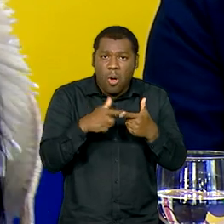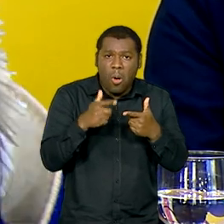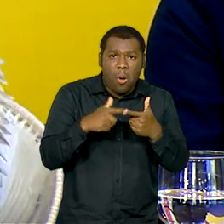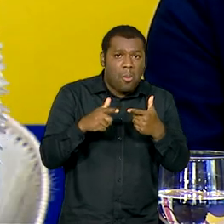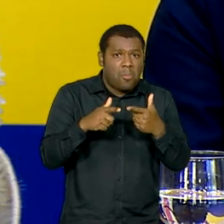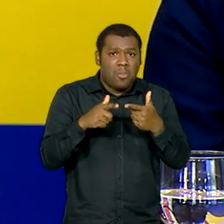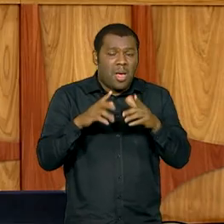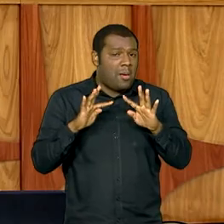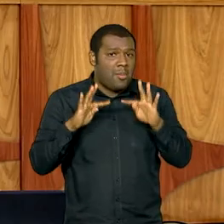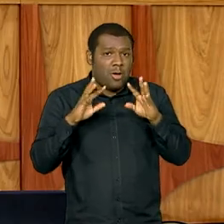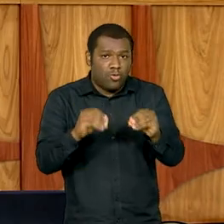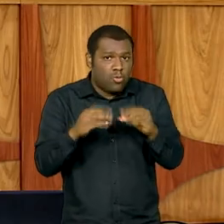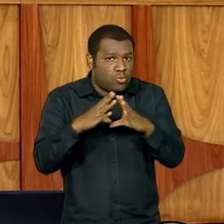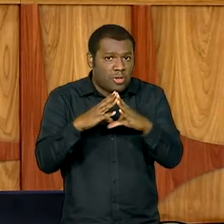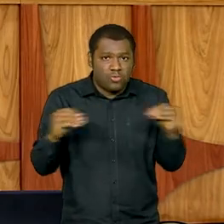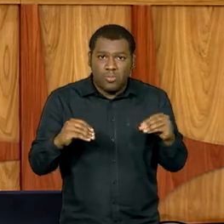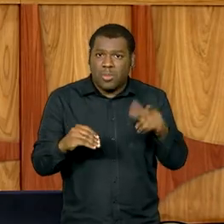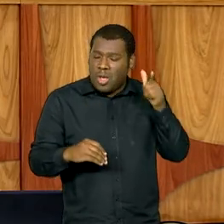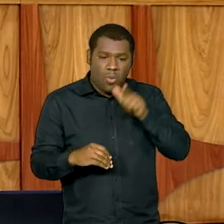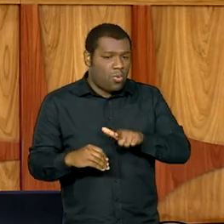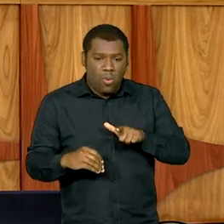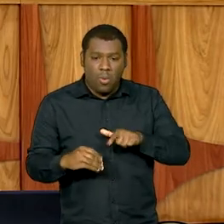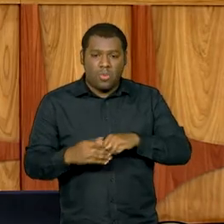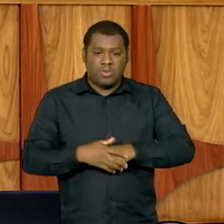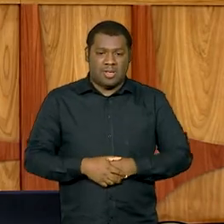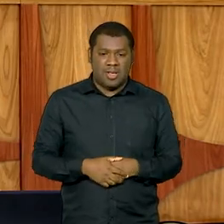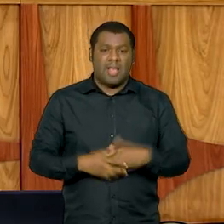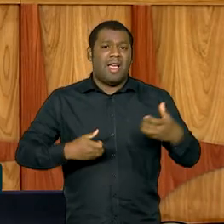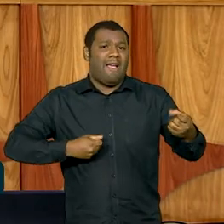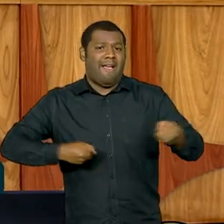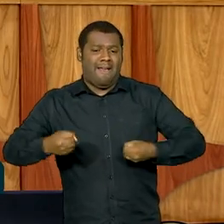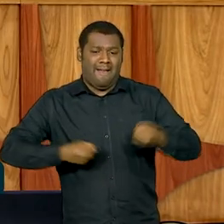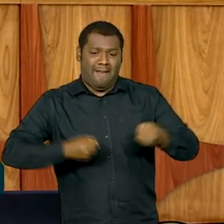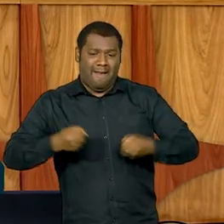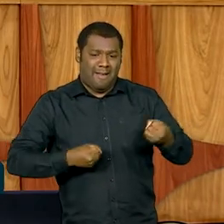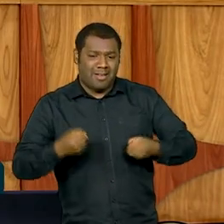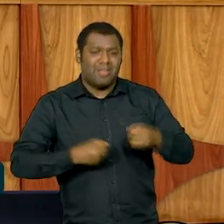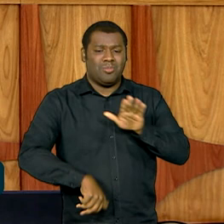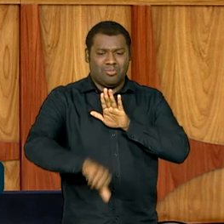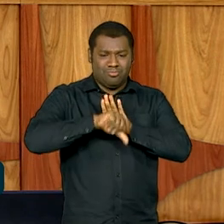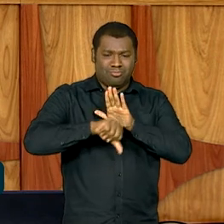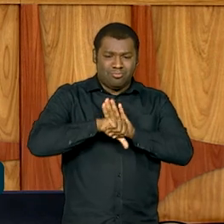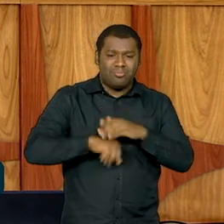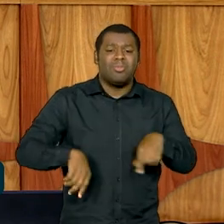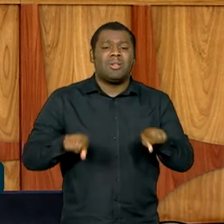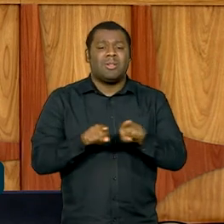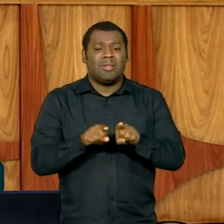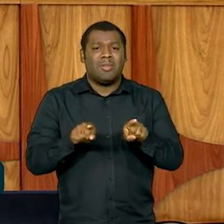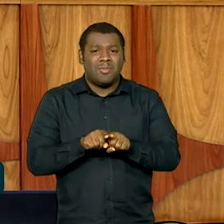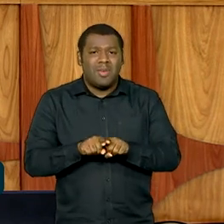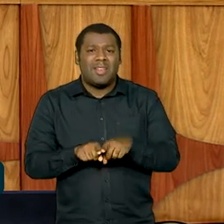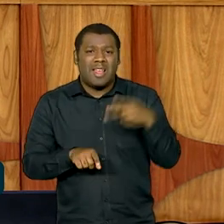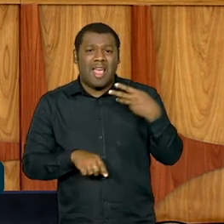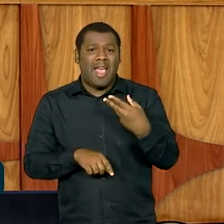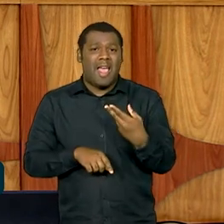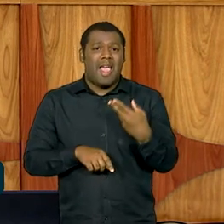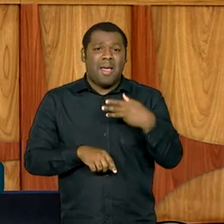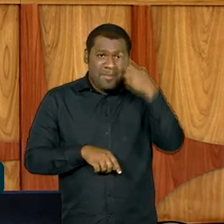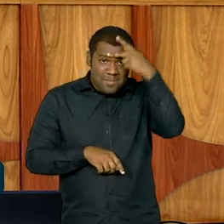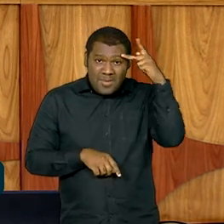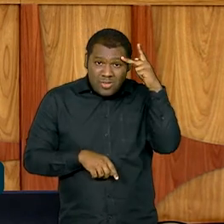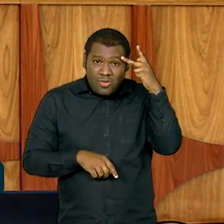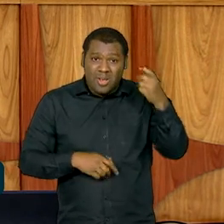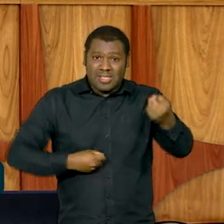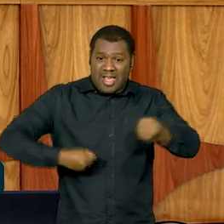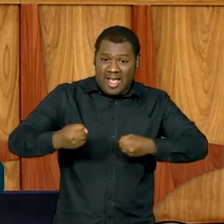instaladas ali, com a presença do garimpo, com a presença de quase 30 mil garimpeiros convivendo ali